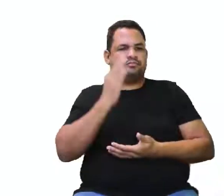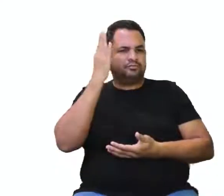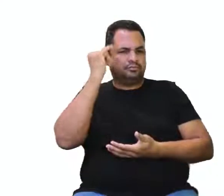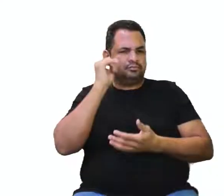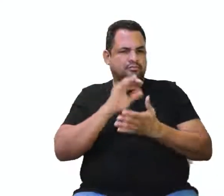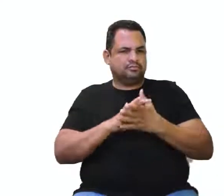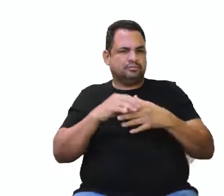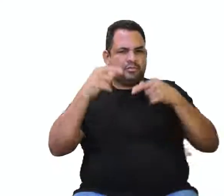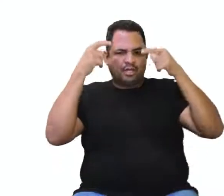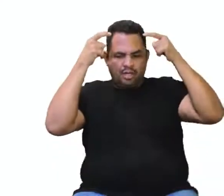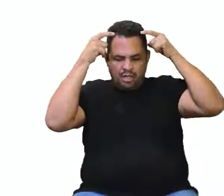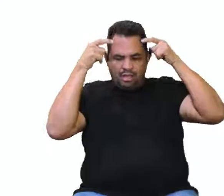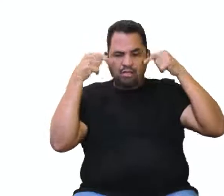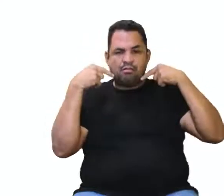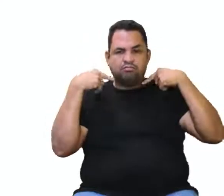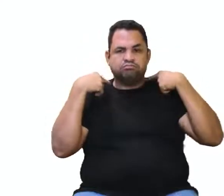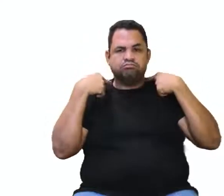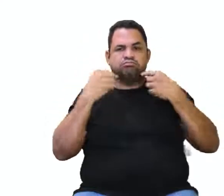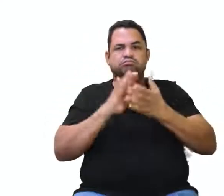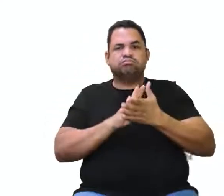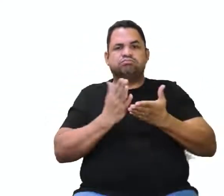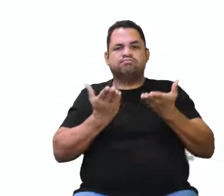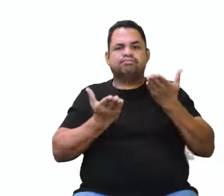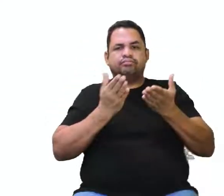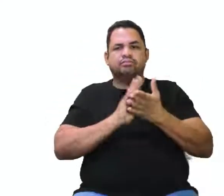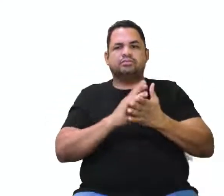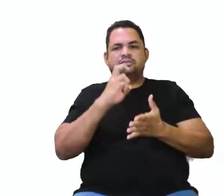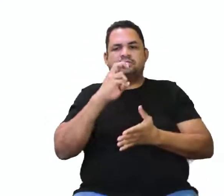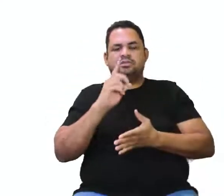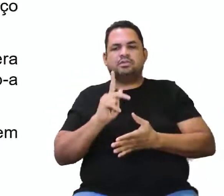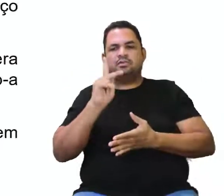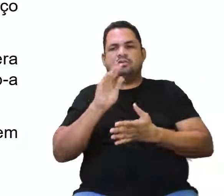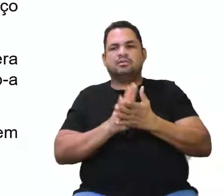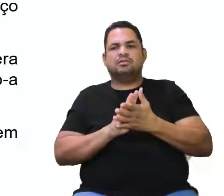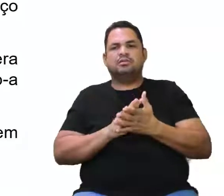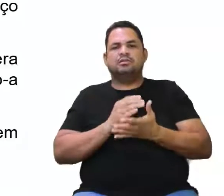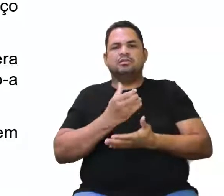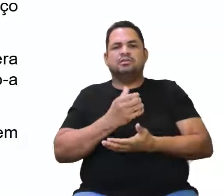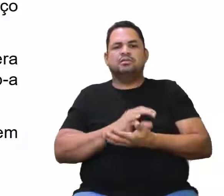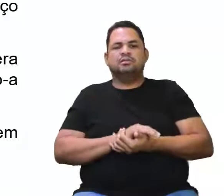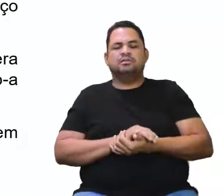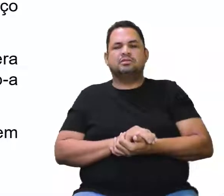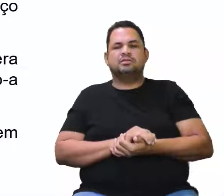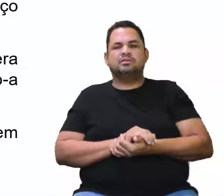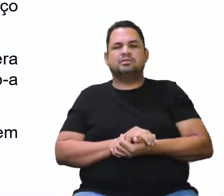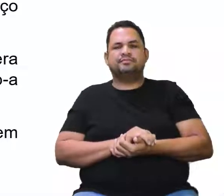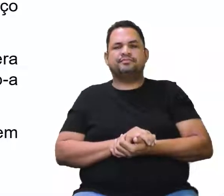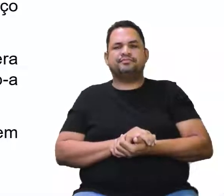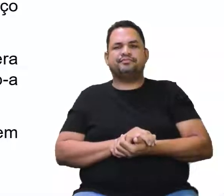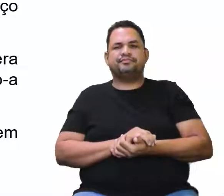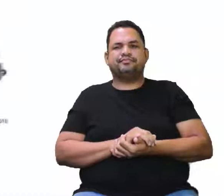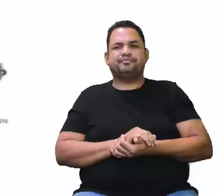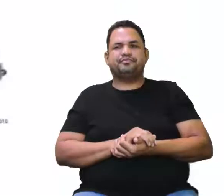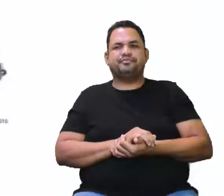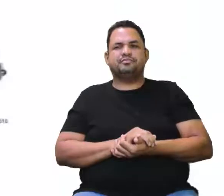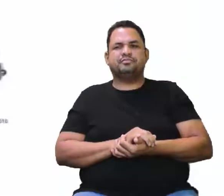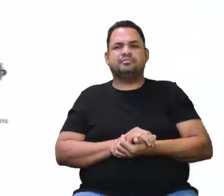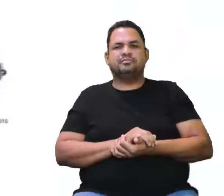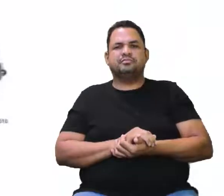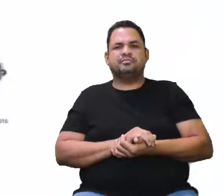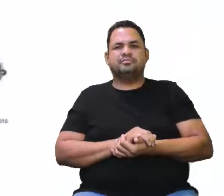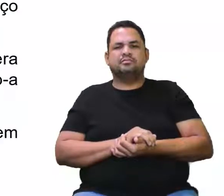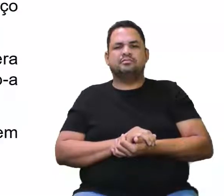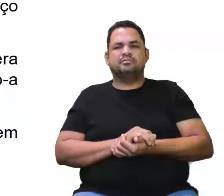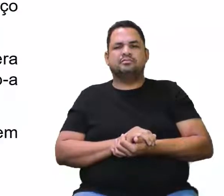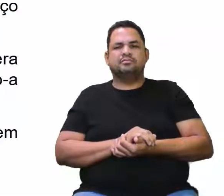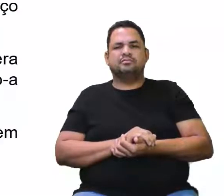Sabendo que a cabeça humana pesa mais que 5 quilos, um ângulo de 0 graus. Só um pouquinho.